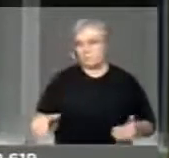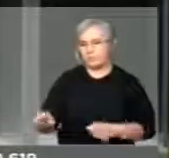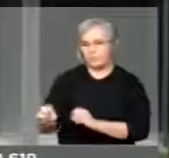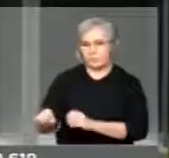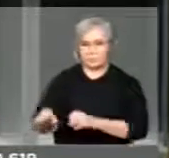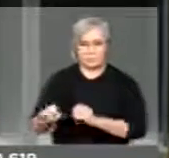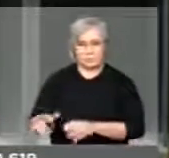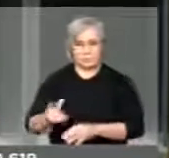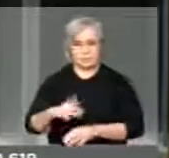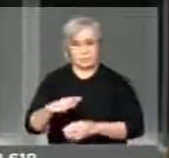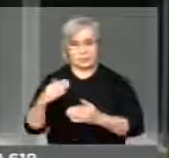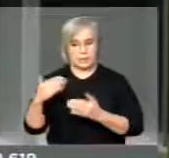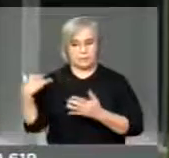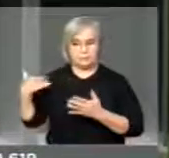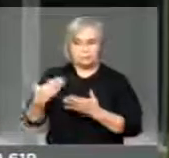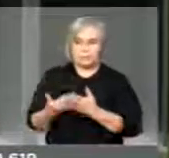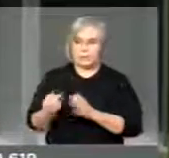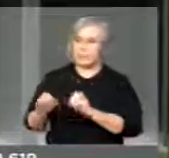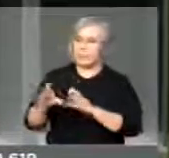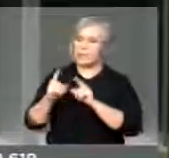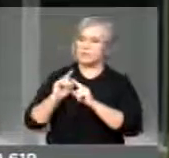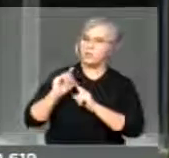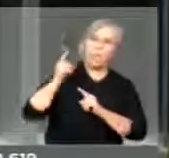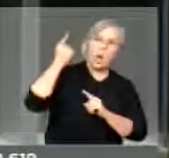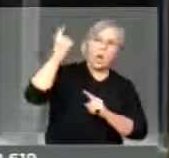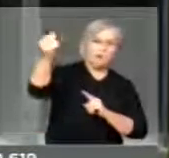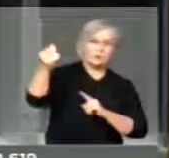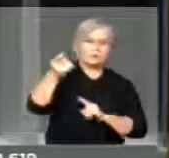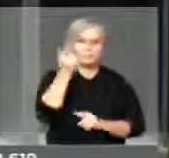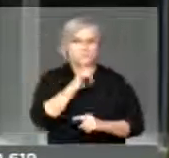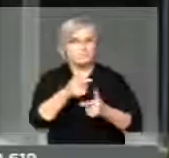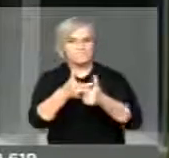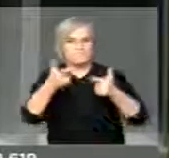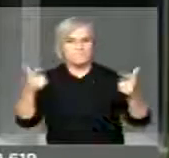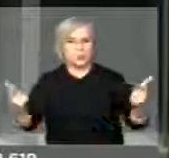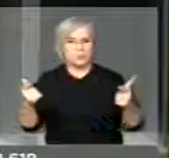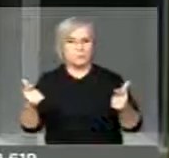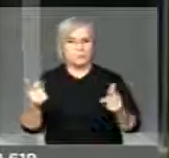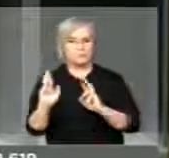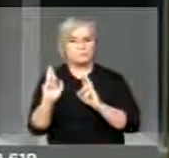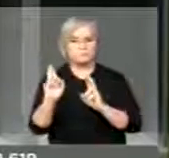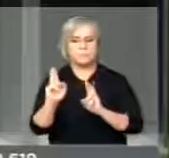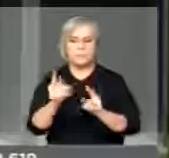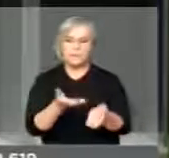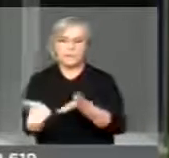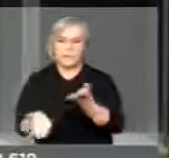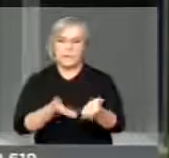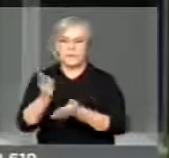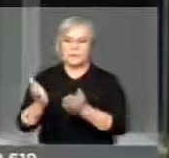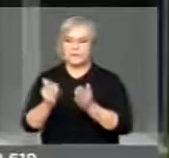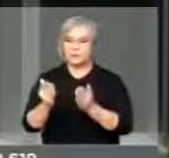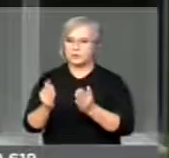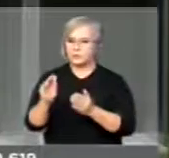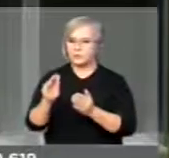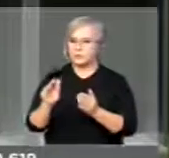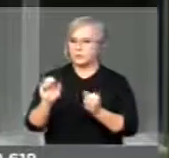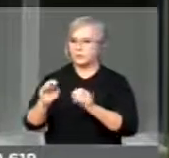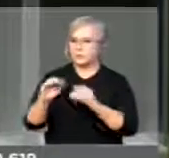ensino à distância para ampliar a estatística de atendimento do ensino superior,